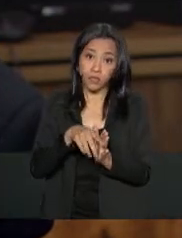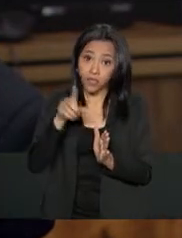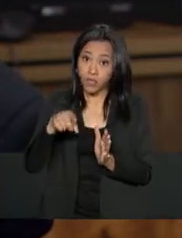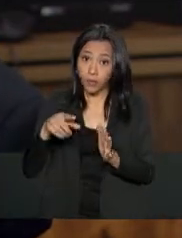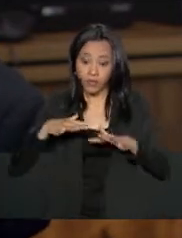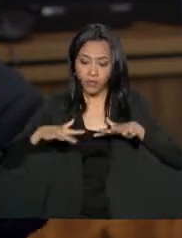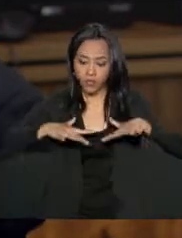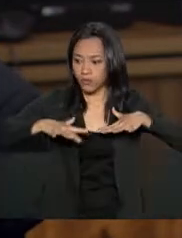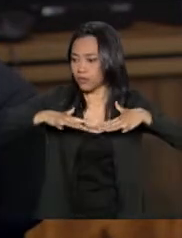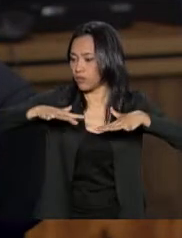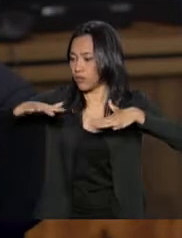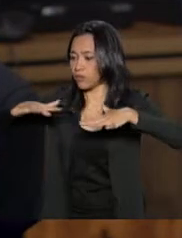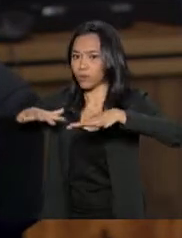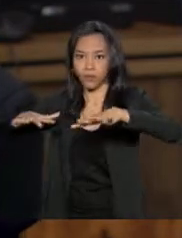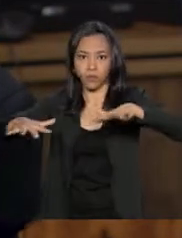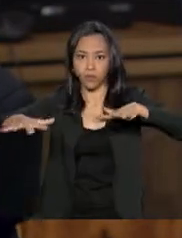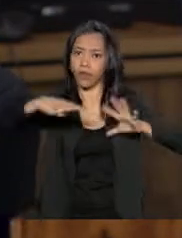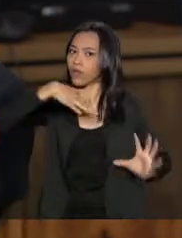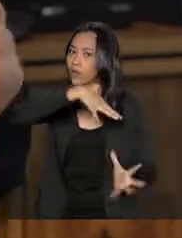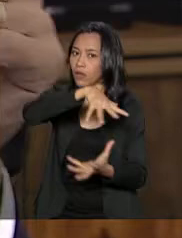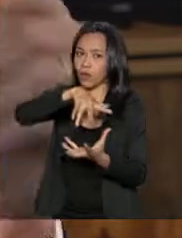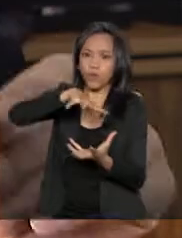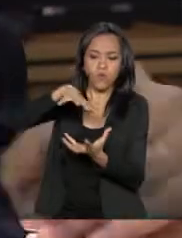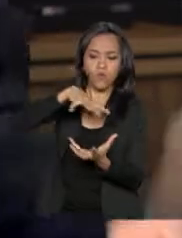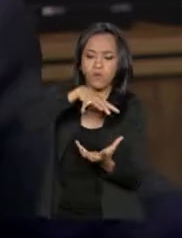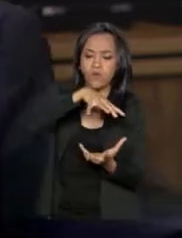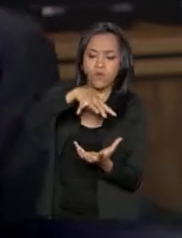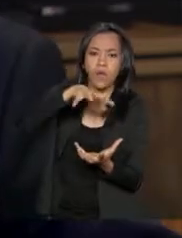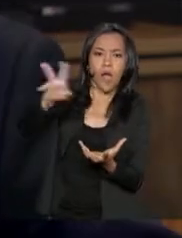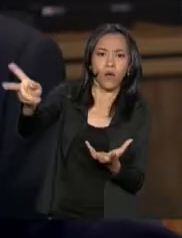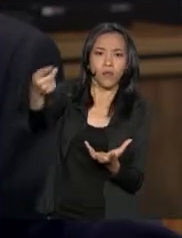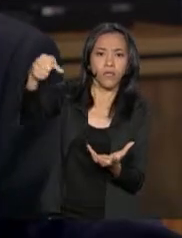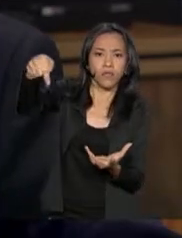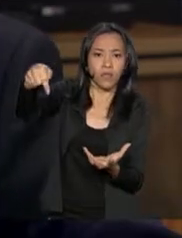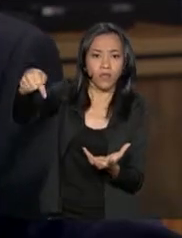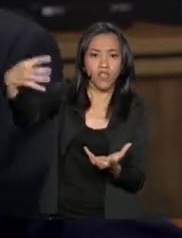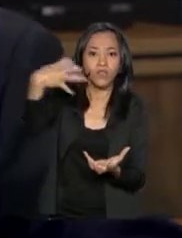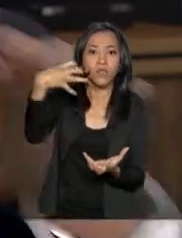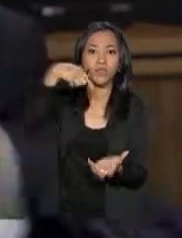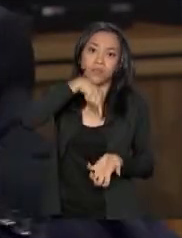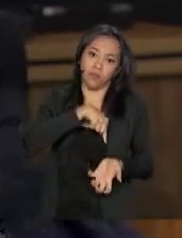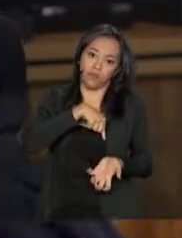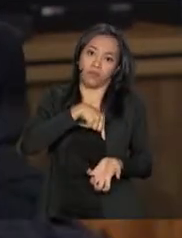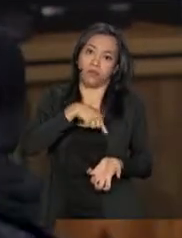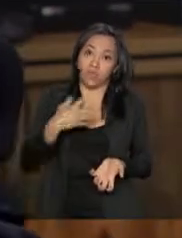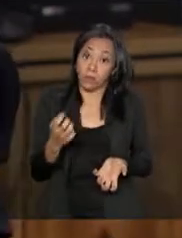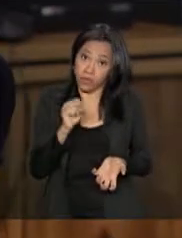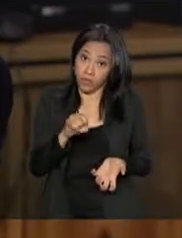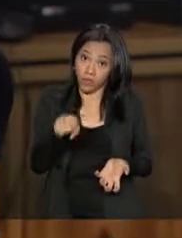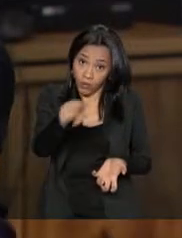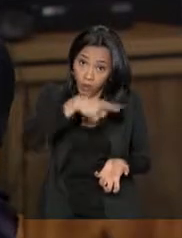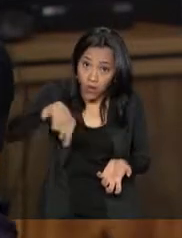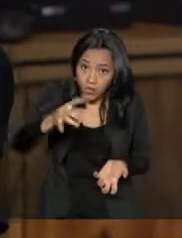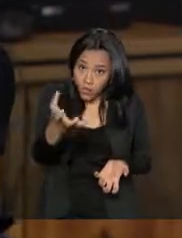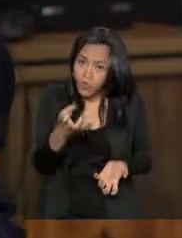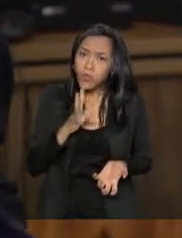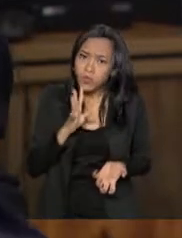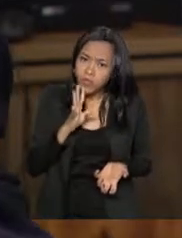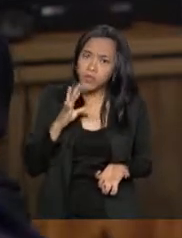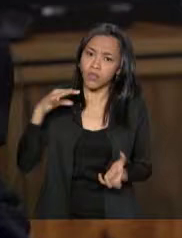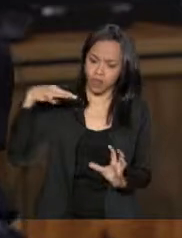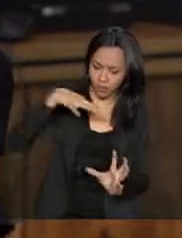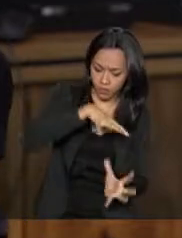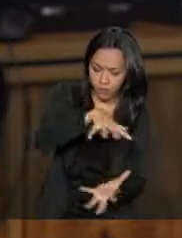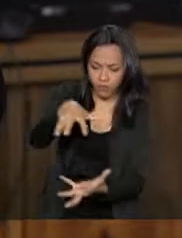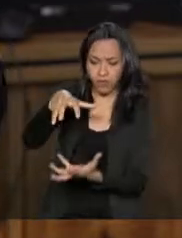dinâmico, que o que acontece numa região influencia o que acontece na outra. Então, se nós queremos conhecer o planeta Terra, e